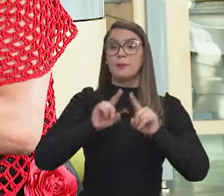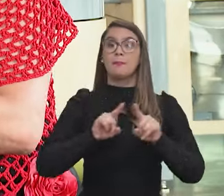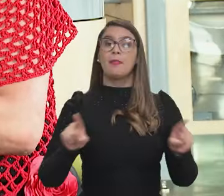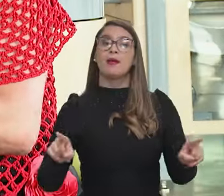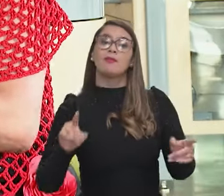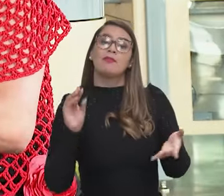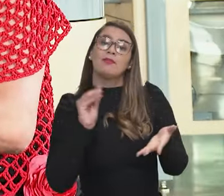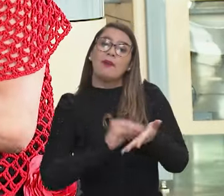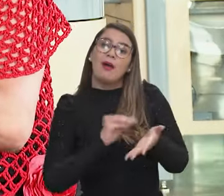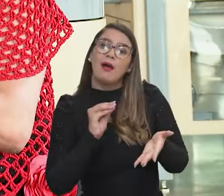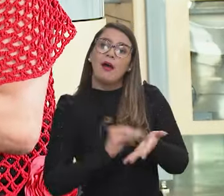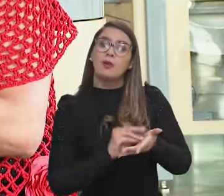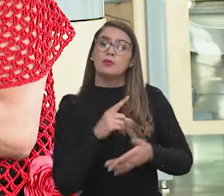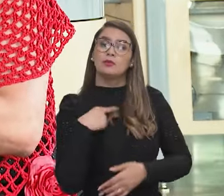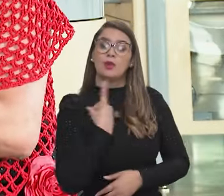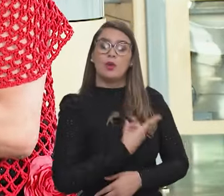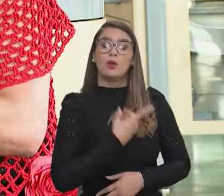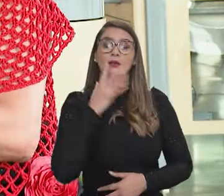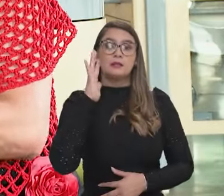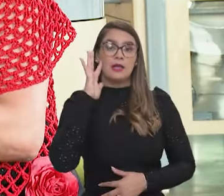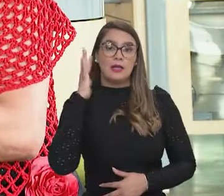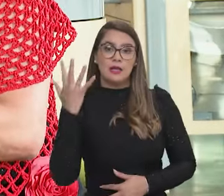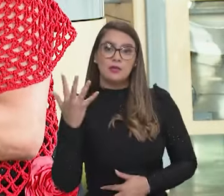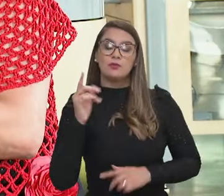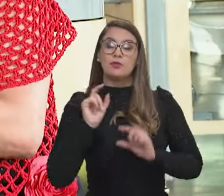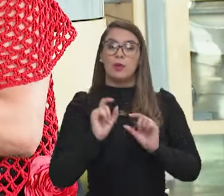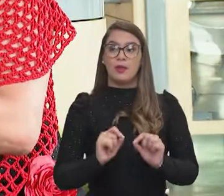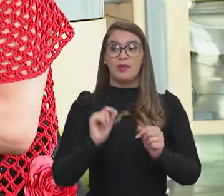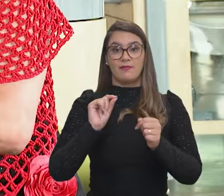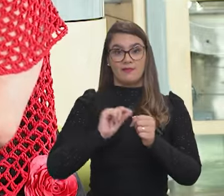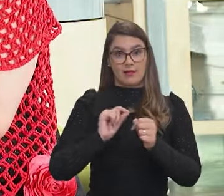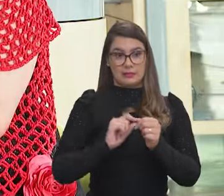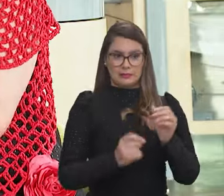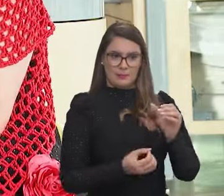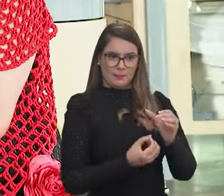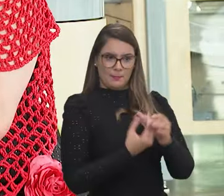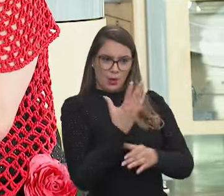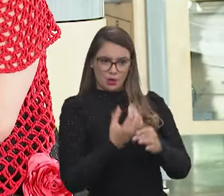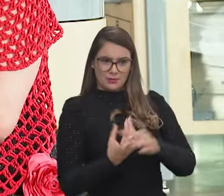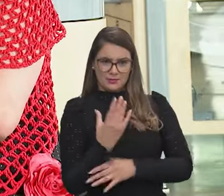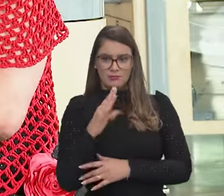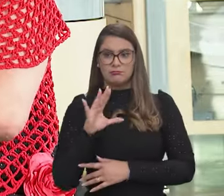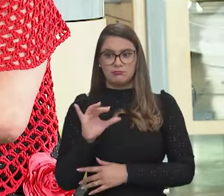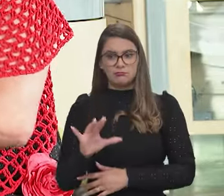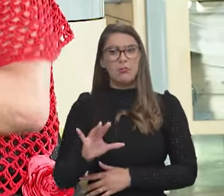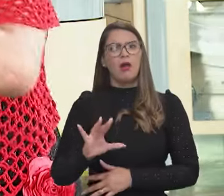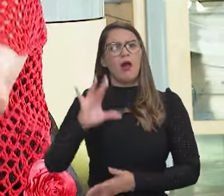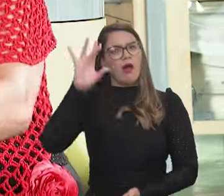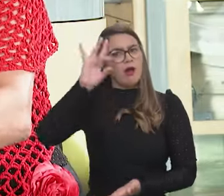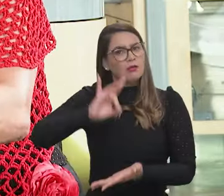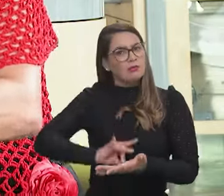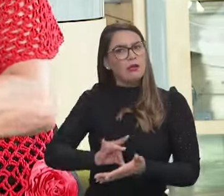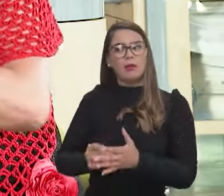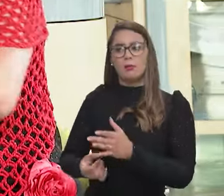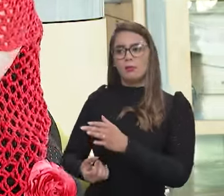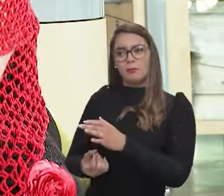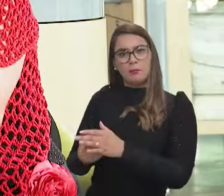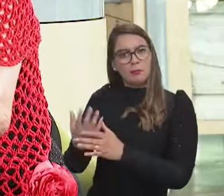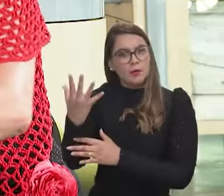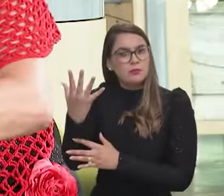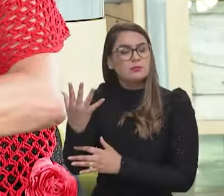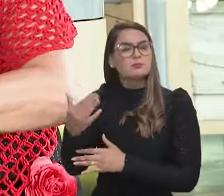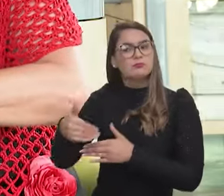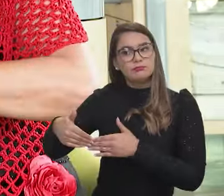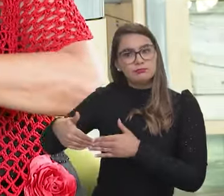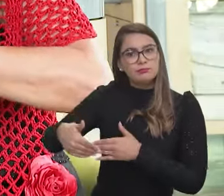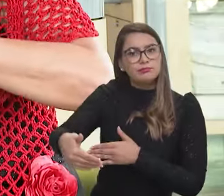O que falta a gente resolver é fazer com que essa produção científica se realize em produção,